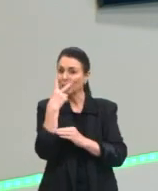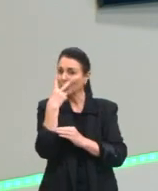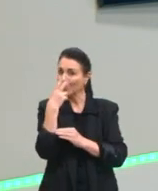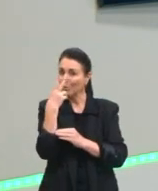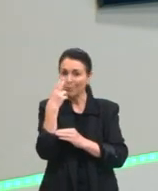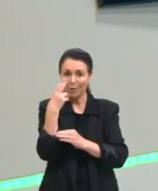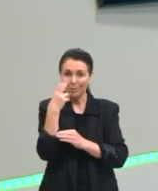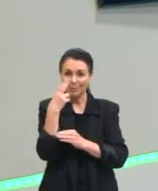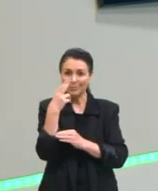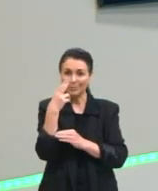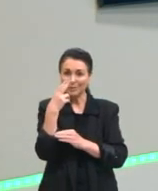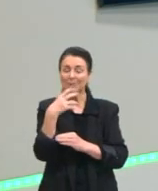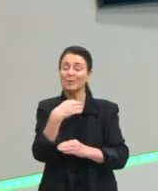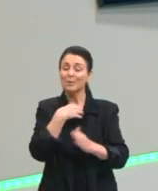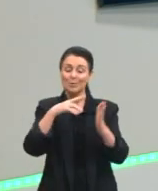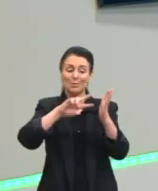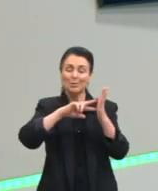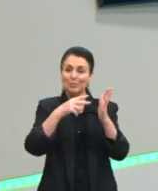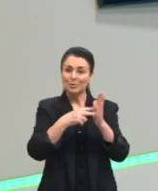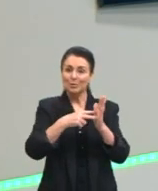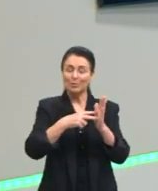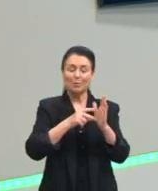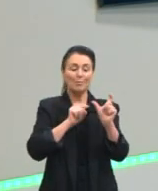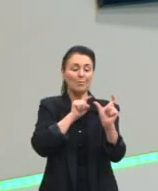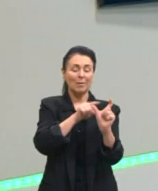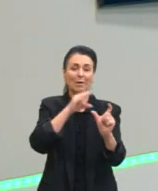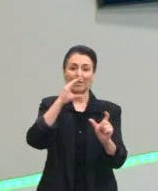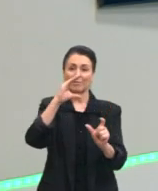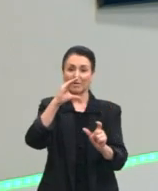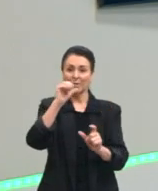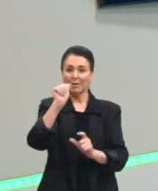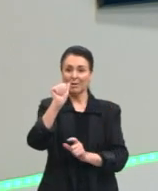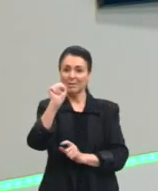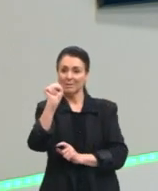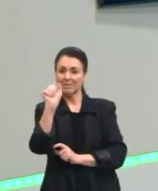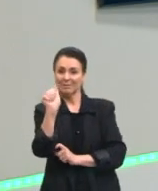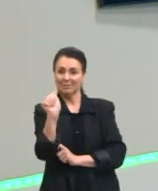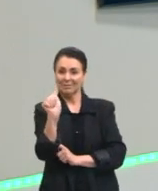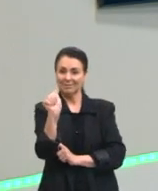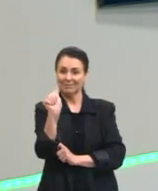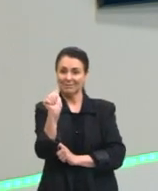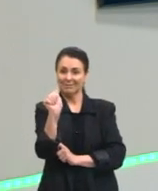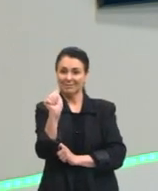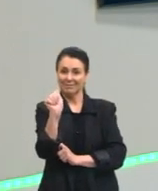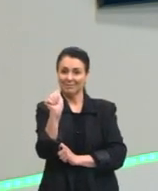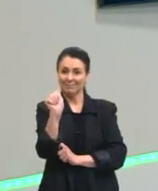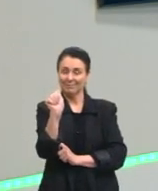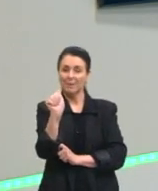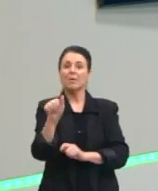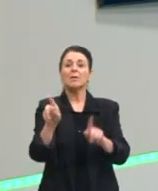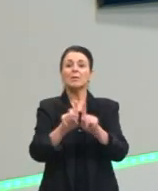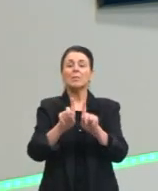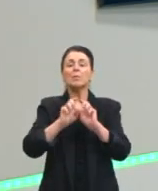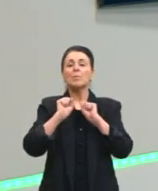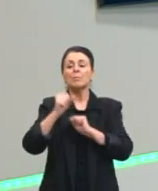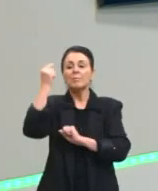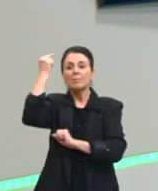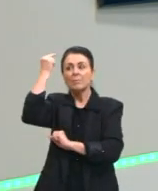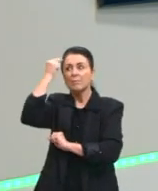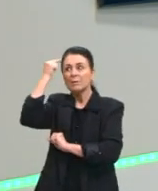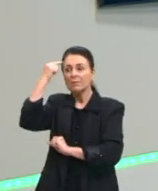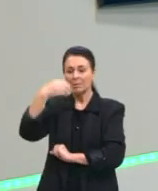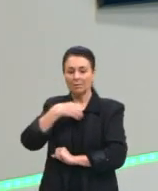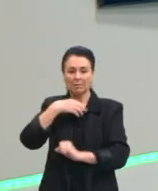pertencem a esse mesmo grupo de significado, esse mesmo grupo semântico. E eu também posso pensar na